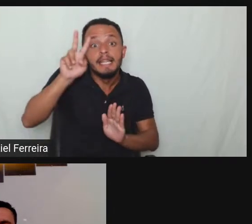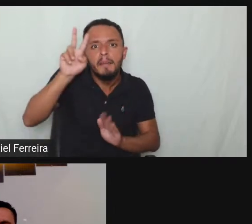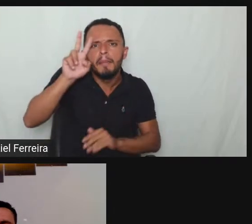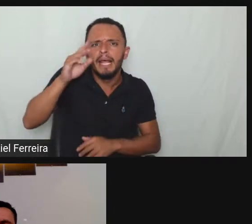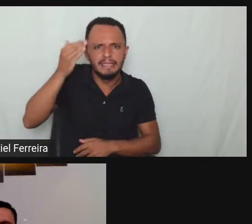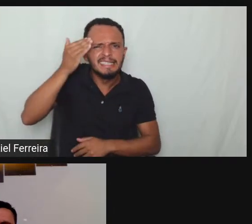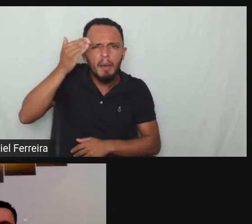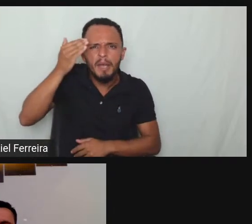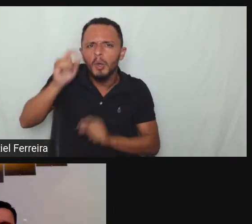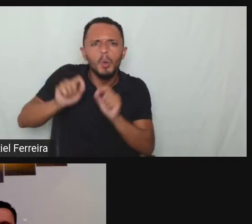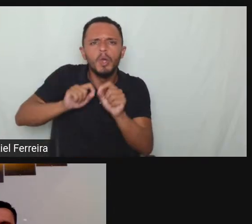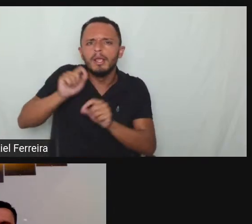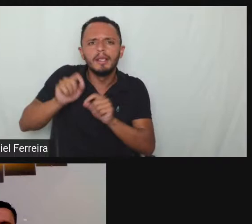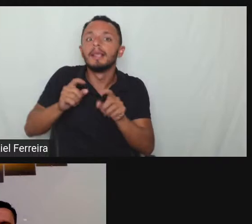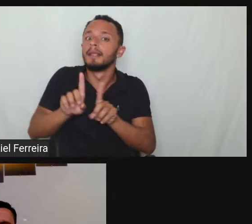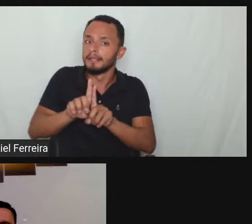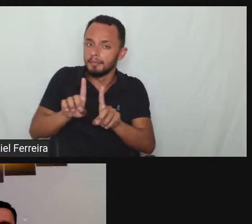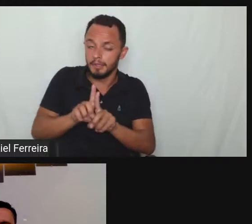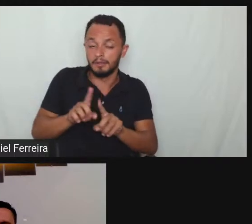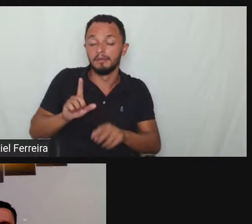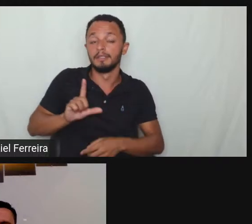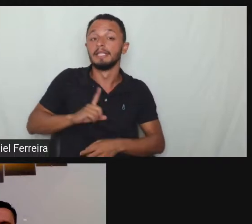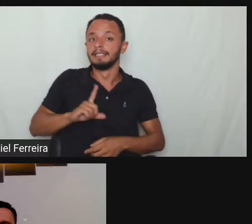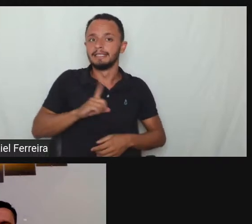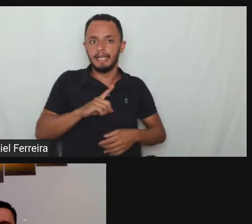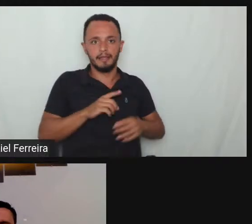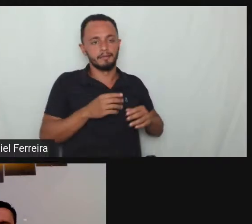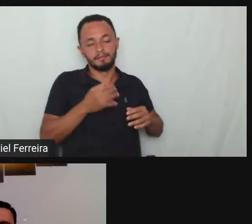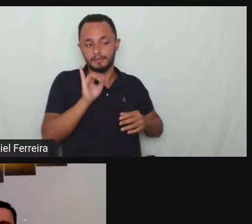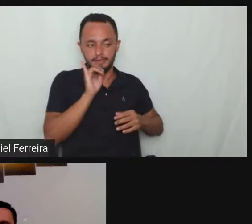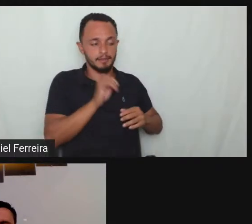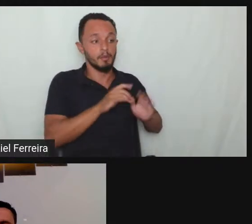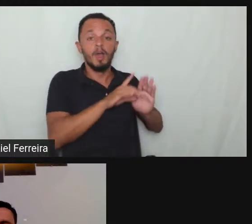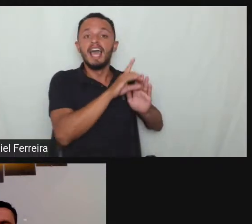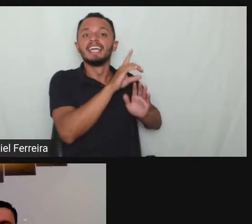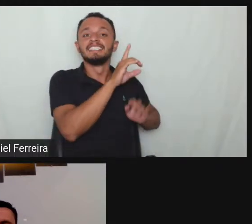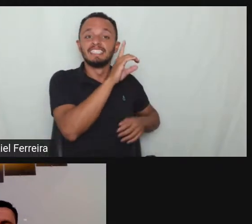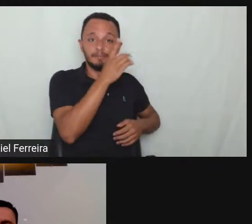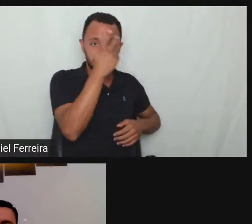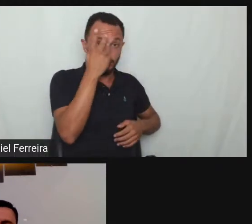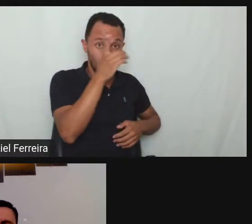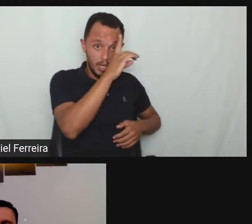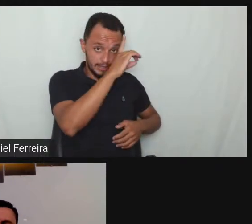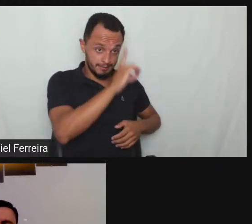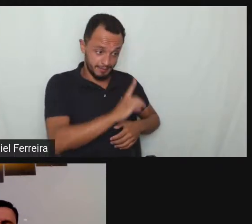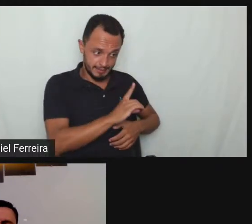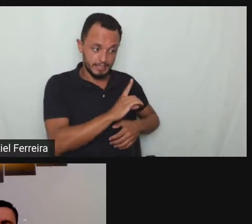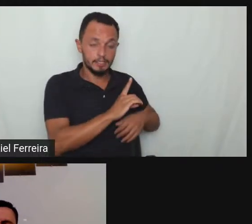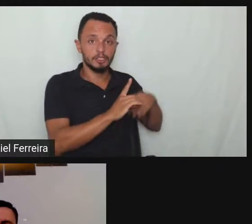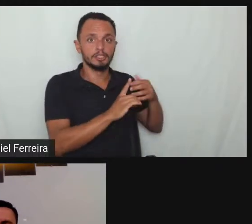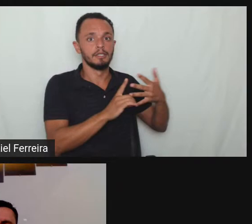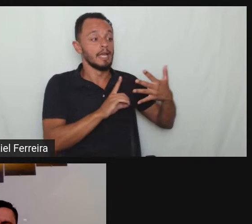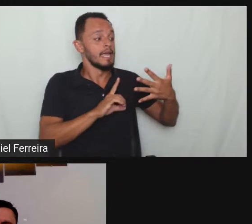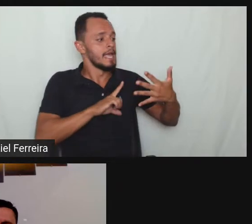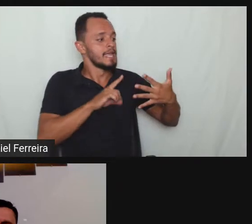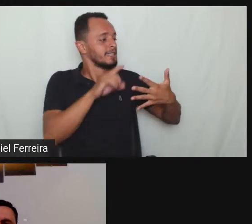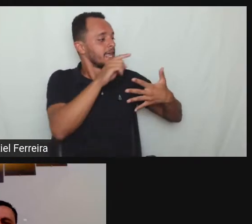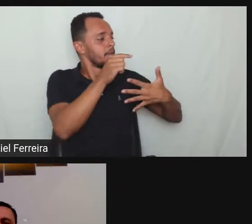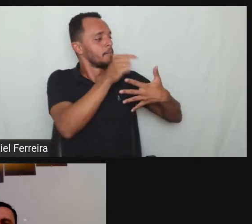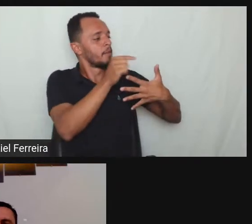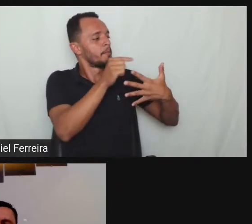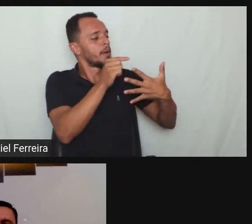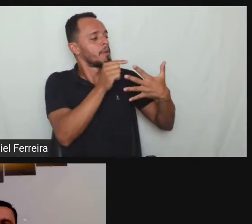caracterizador da deficiência na aula passada lá tem um campo só para colocar os tipos de adaptação você vai precisar do trabalho